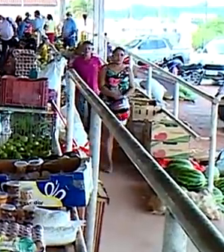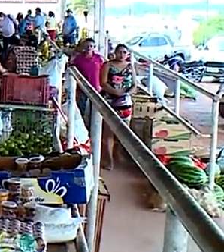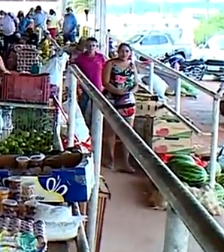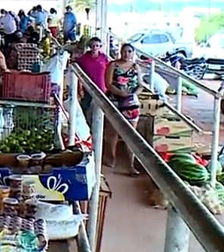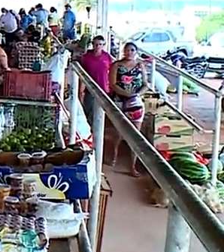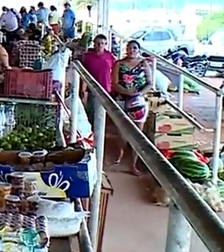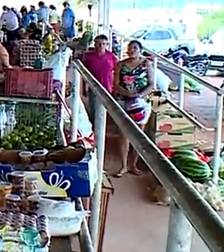Acesse